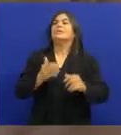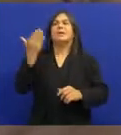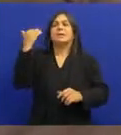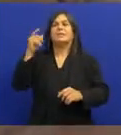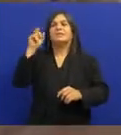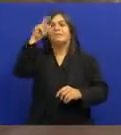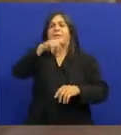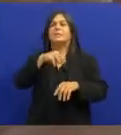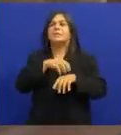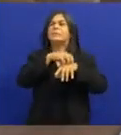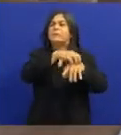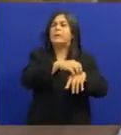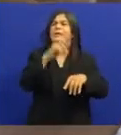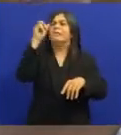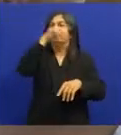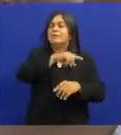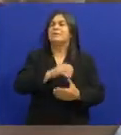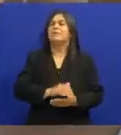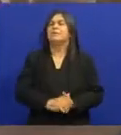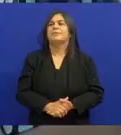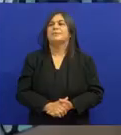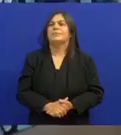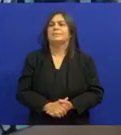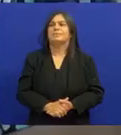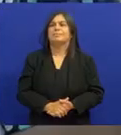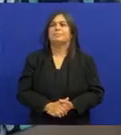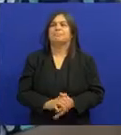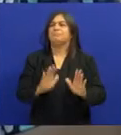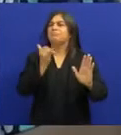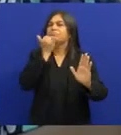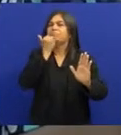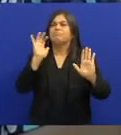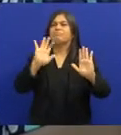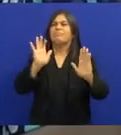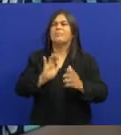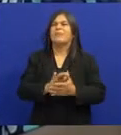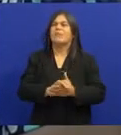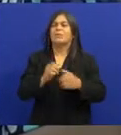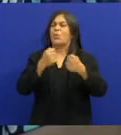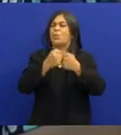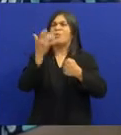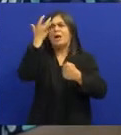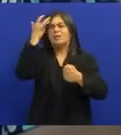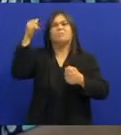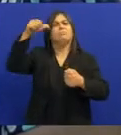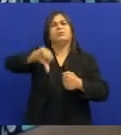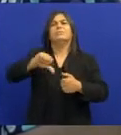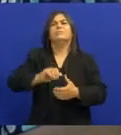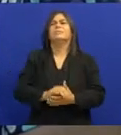naquela época As condução era difícil Eu falei Eu acho que eu não vou encontrar Mais nem ônibus pra ir embora